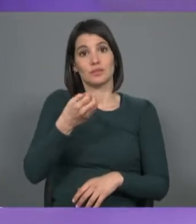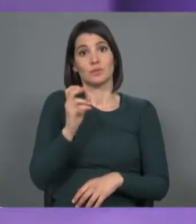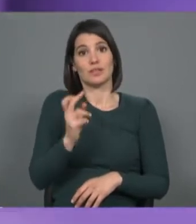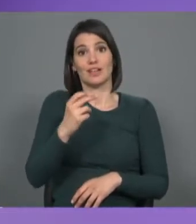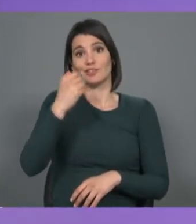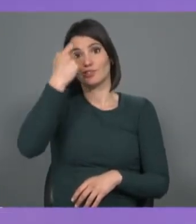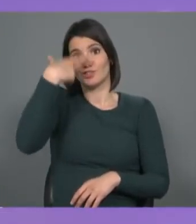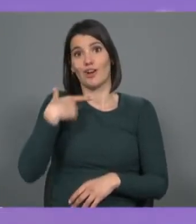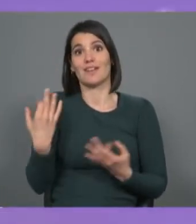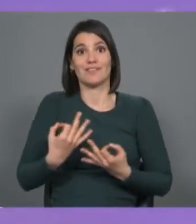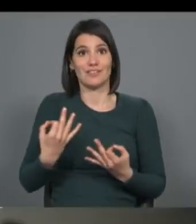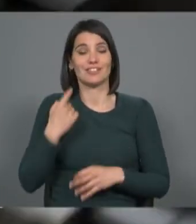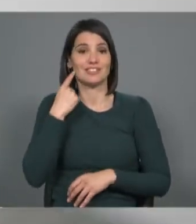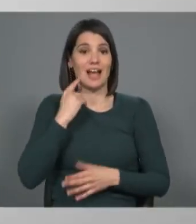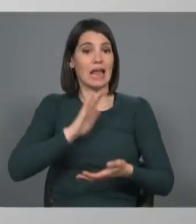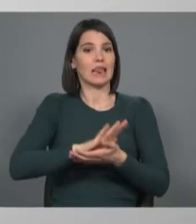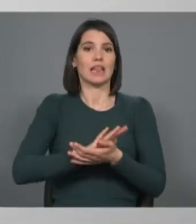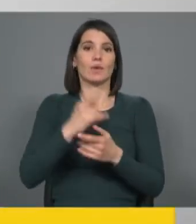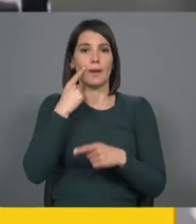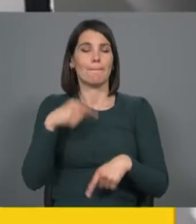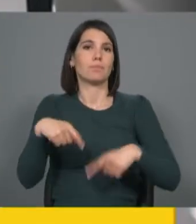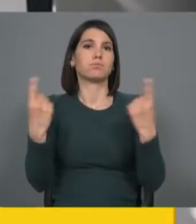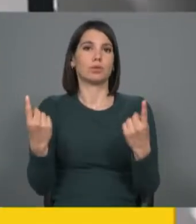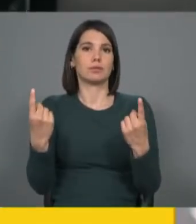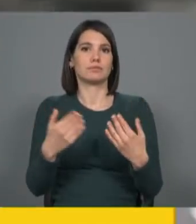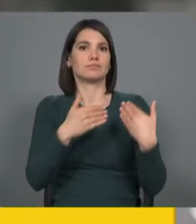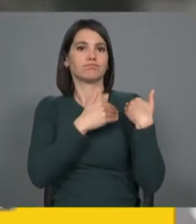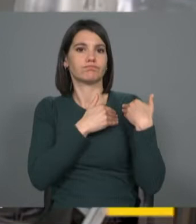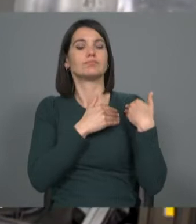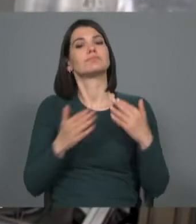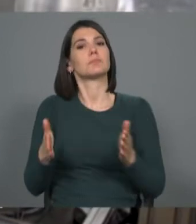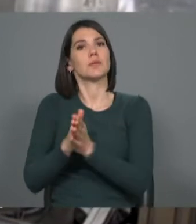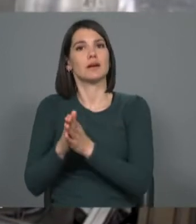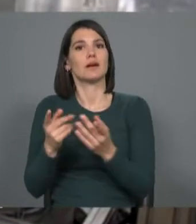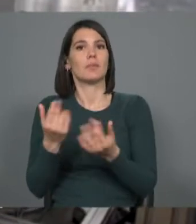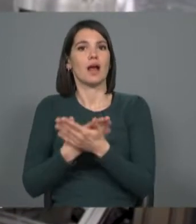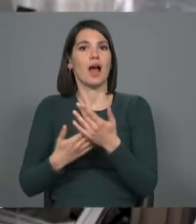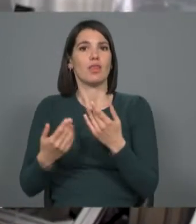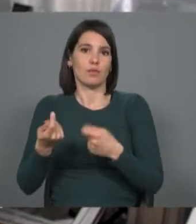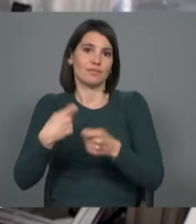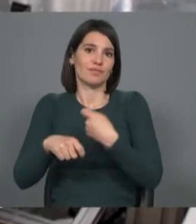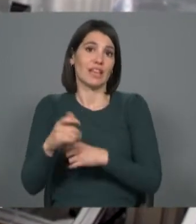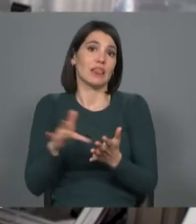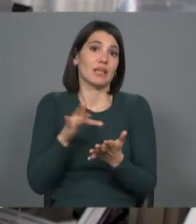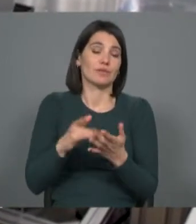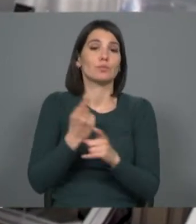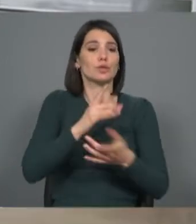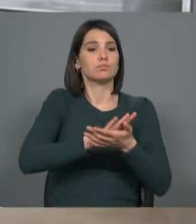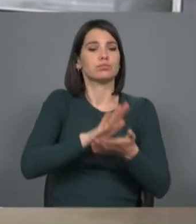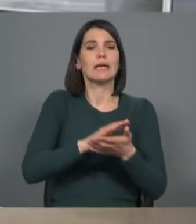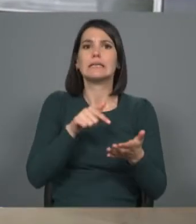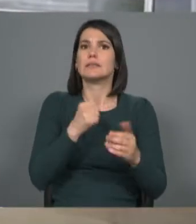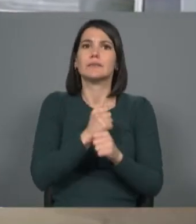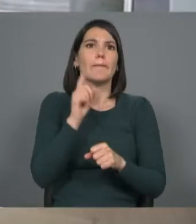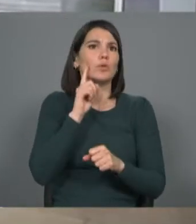história, é a editora pública que tem um papel supletivo ao mercado comercial de livros, publicando obras essenciais